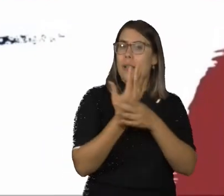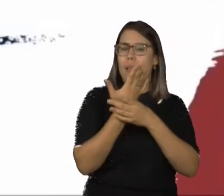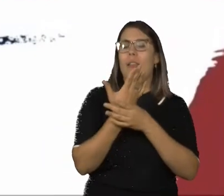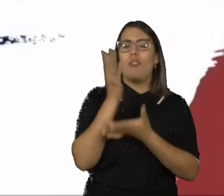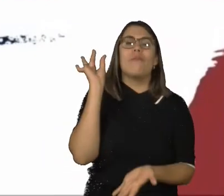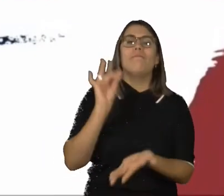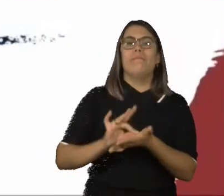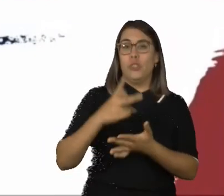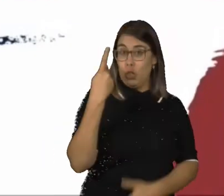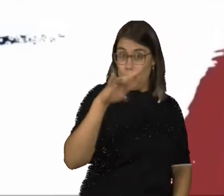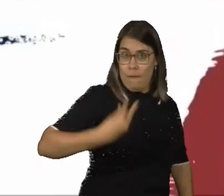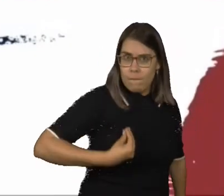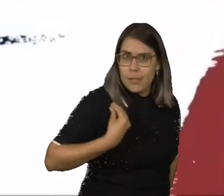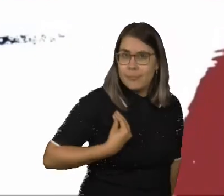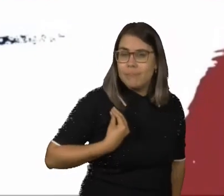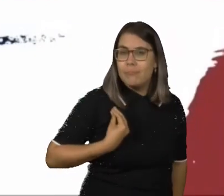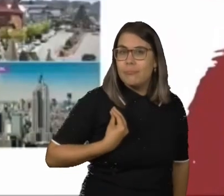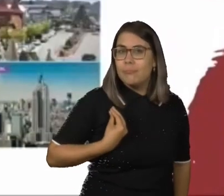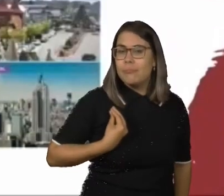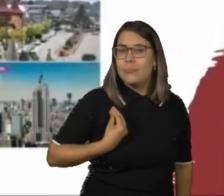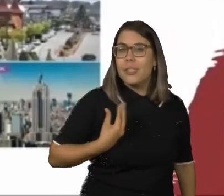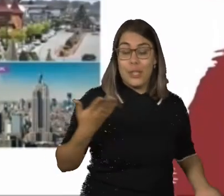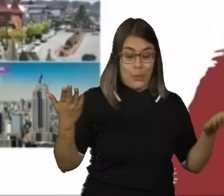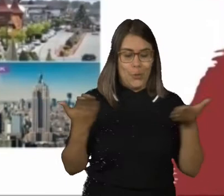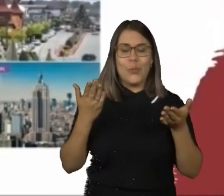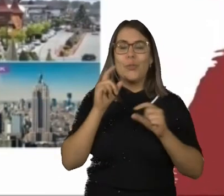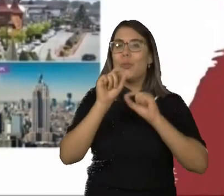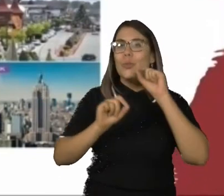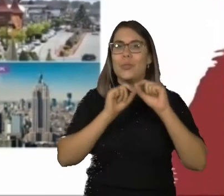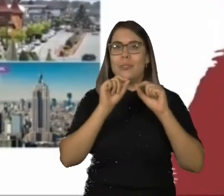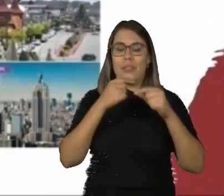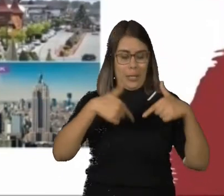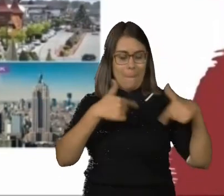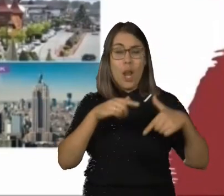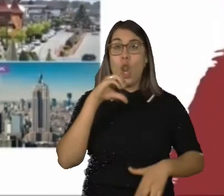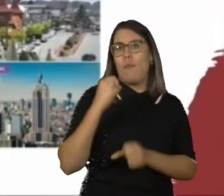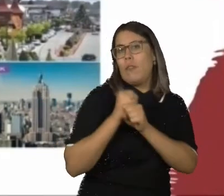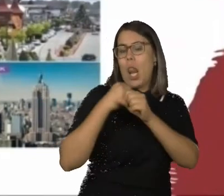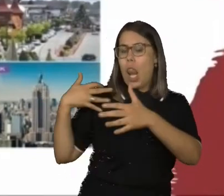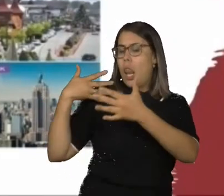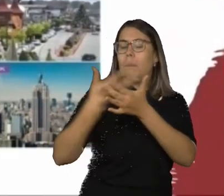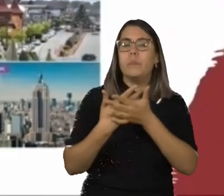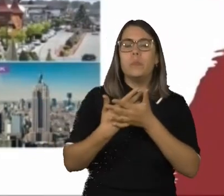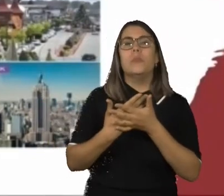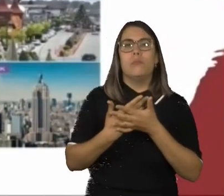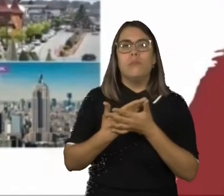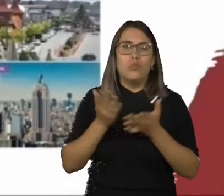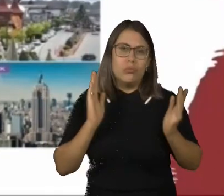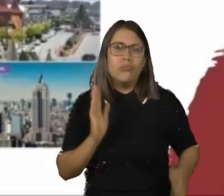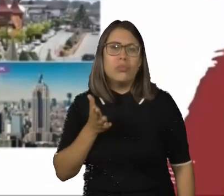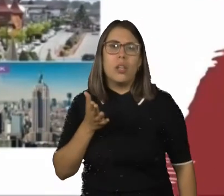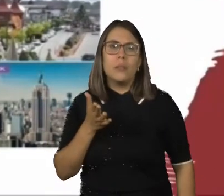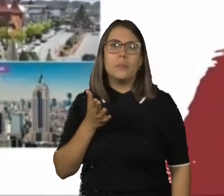dessa mentoria de hoje. E aqui é só para vocês saberem aonde a gente atua. Há nove anos a gente leva alunos e empresários hoje para dentro